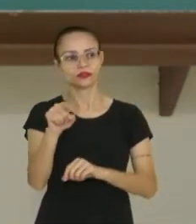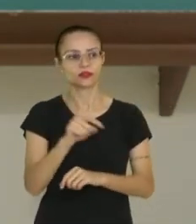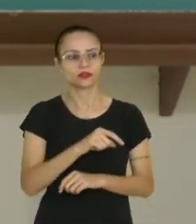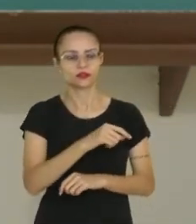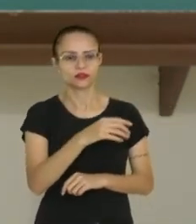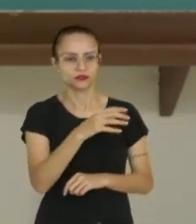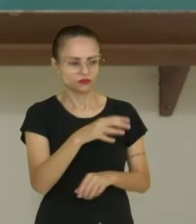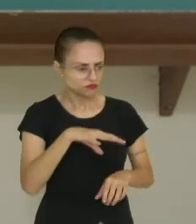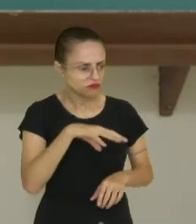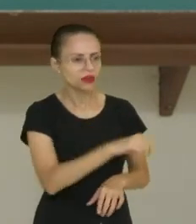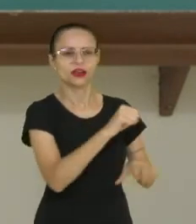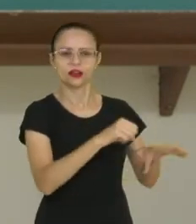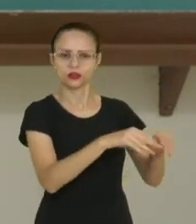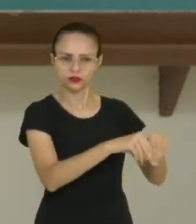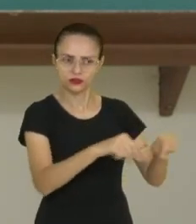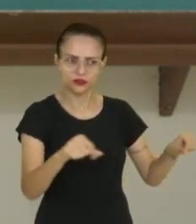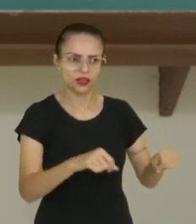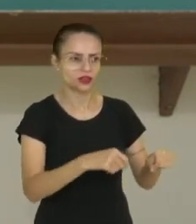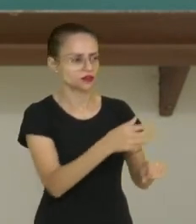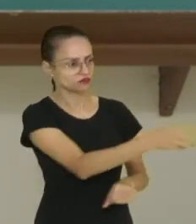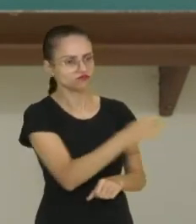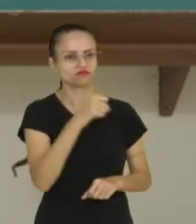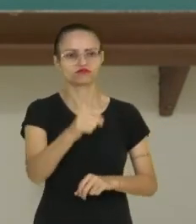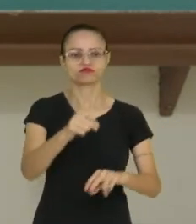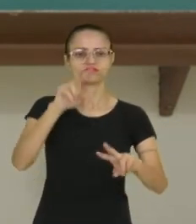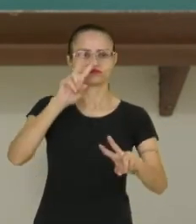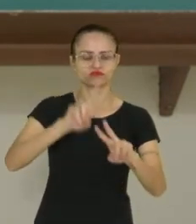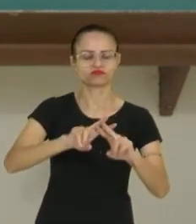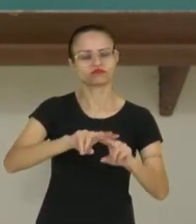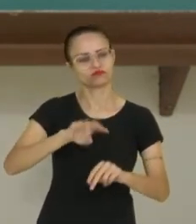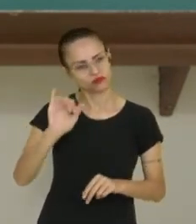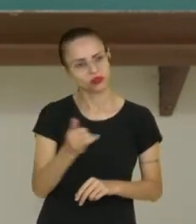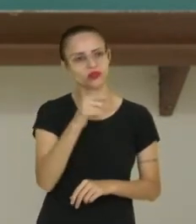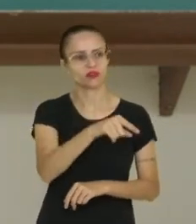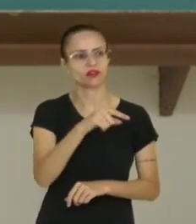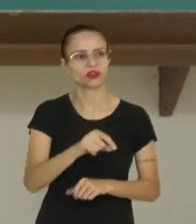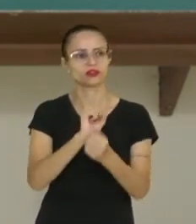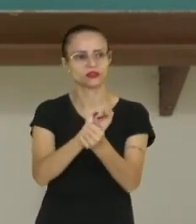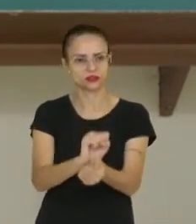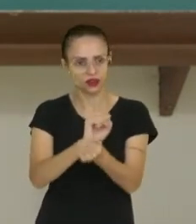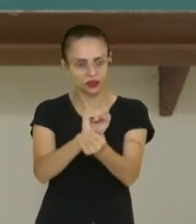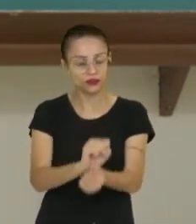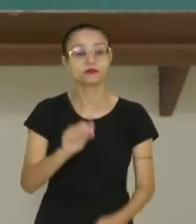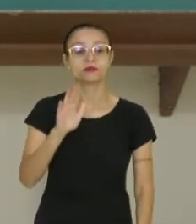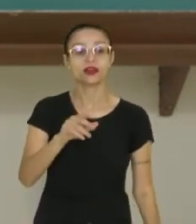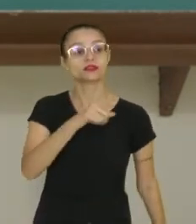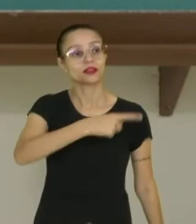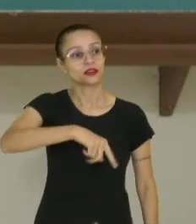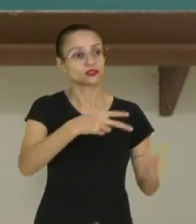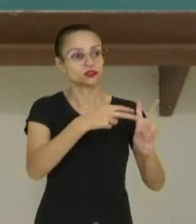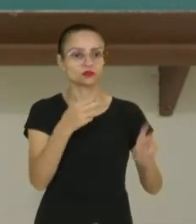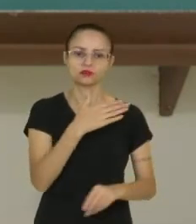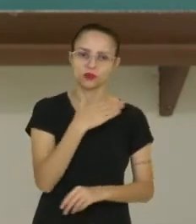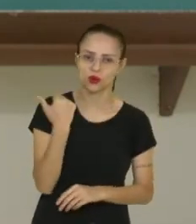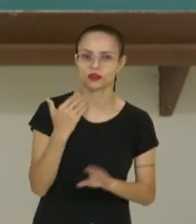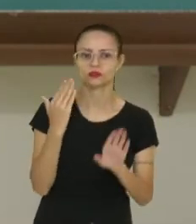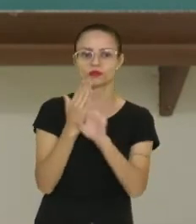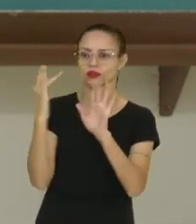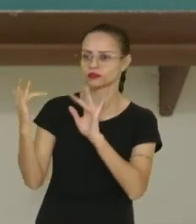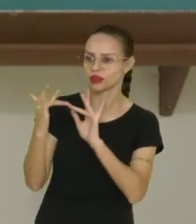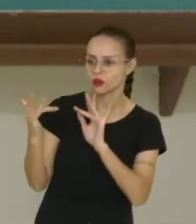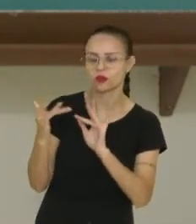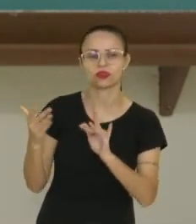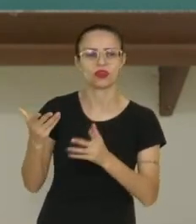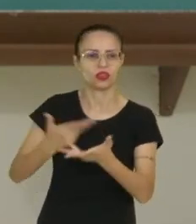Tomaram as terras dos índios, aprisionavam os índios e usavam os índios como escravos. Só que os índios, eles morriam por conta das